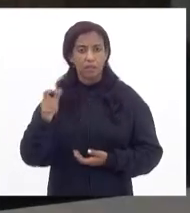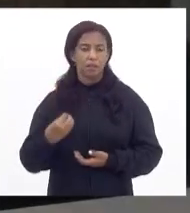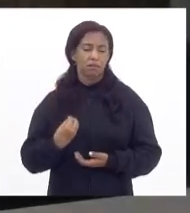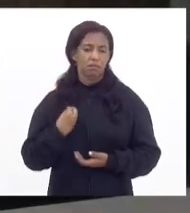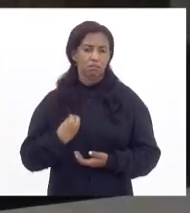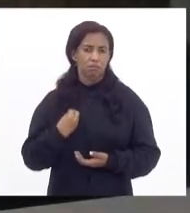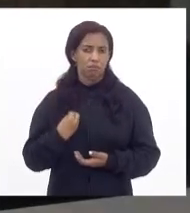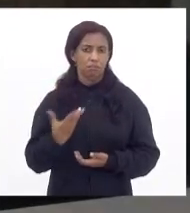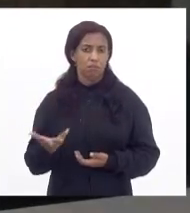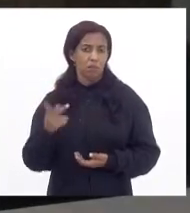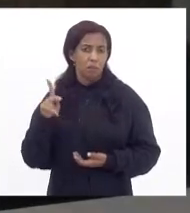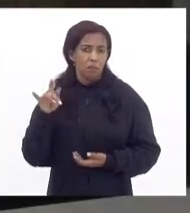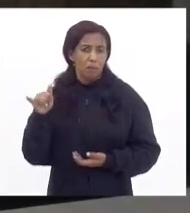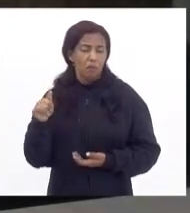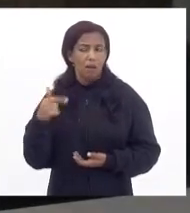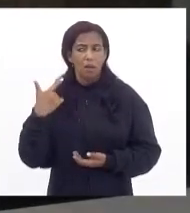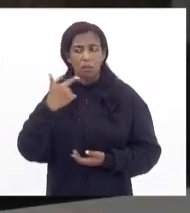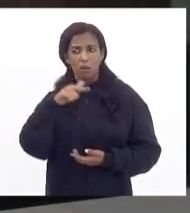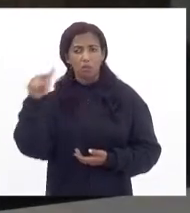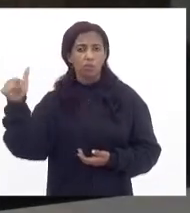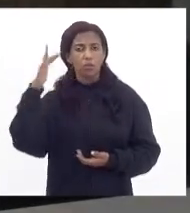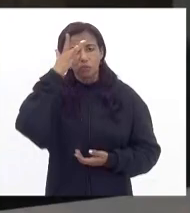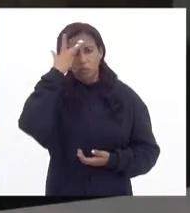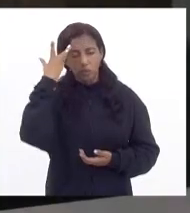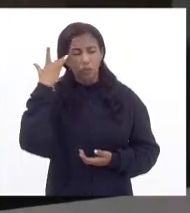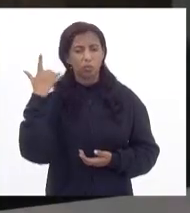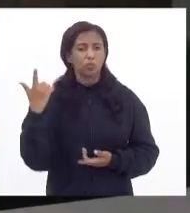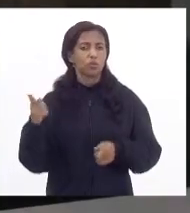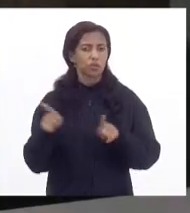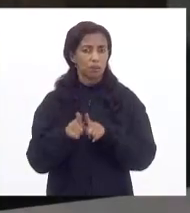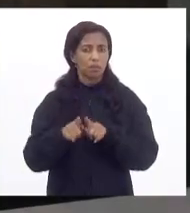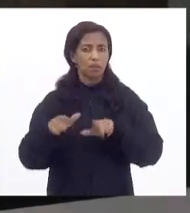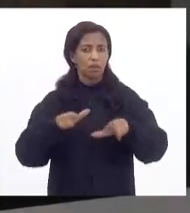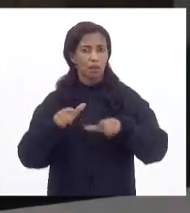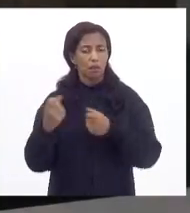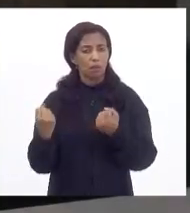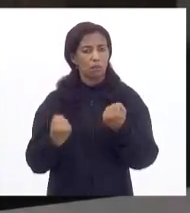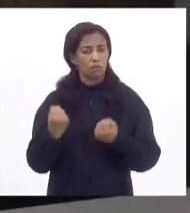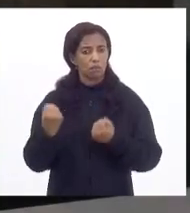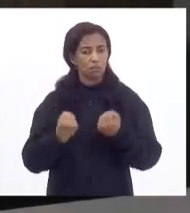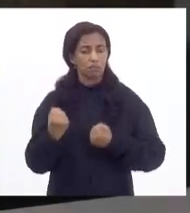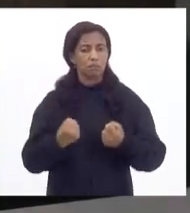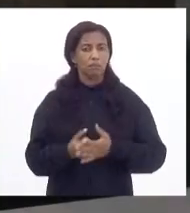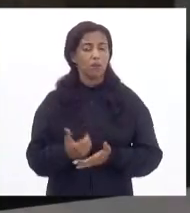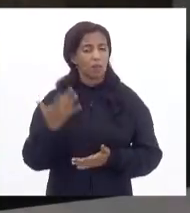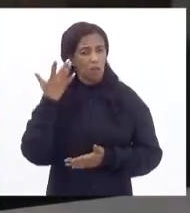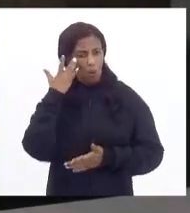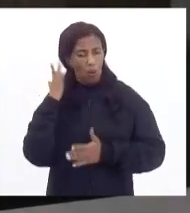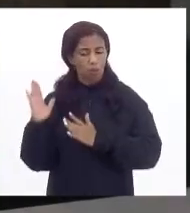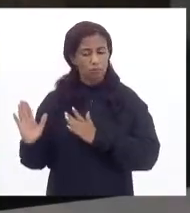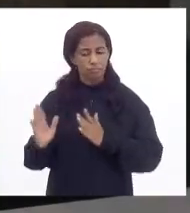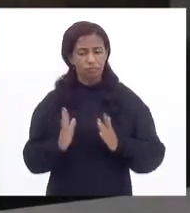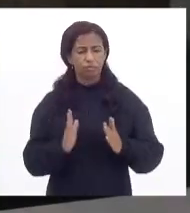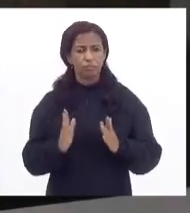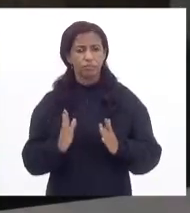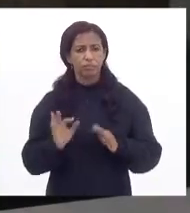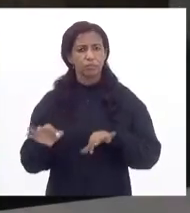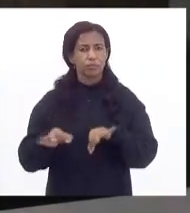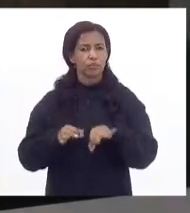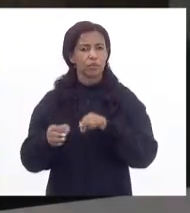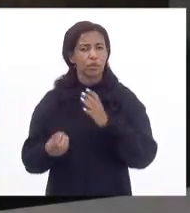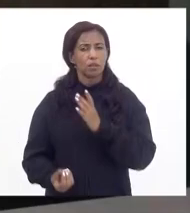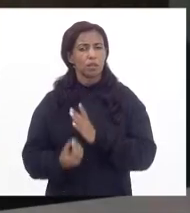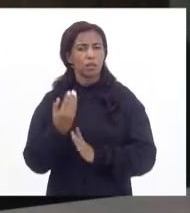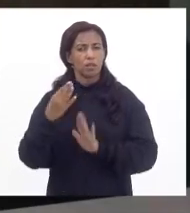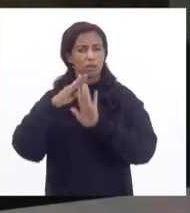vivência, não só do meu pai, mas de diversos outros motoristas autônomos. Acho que o projeto traz tanto a criação do